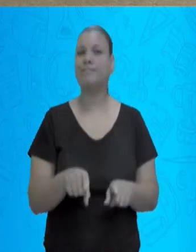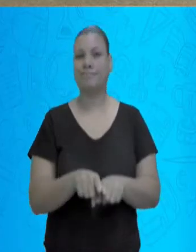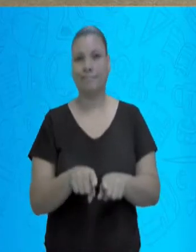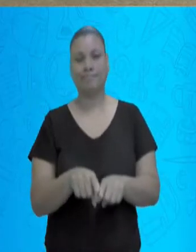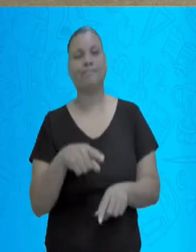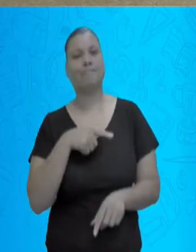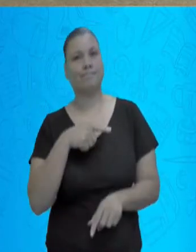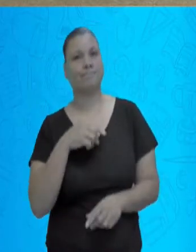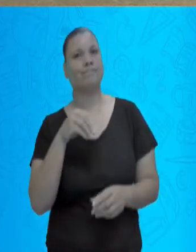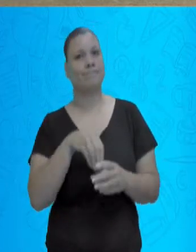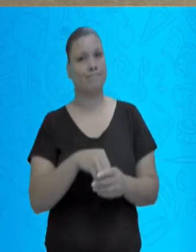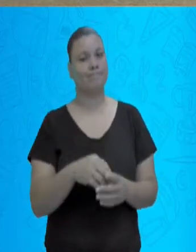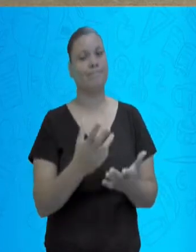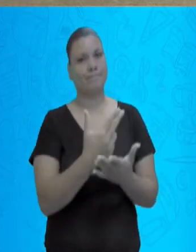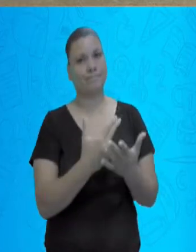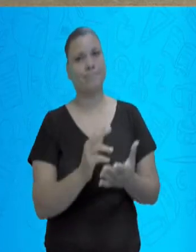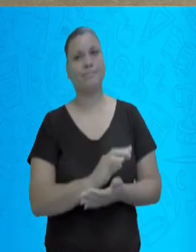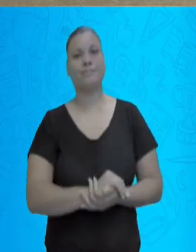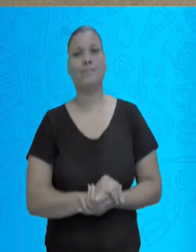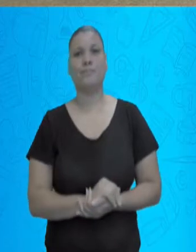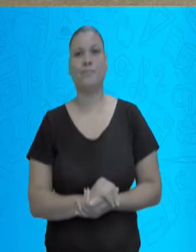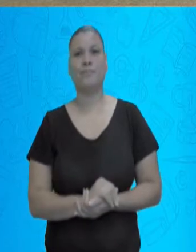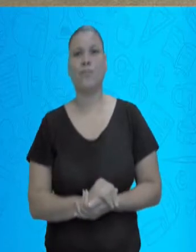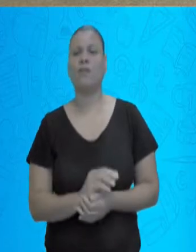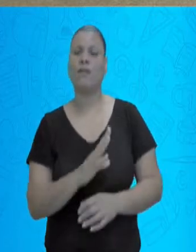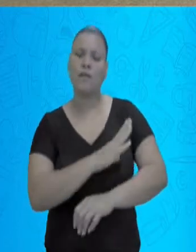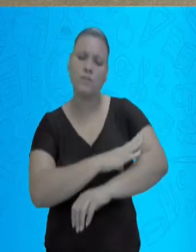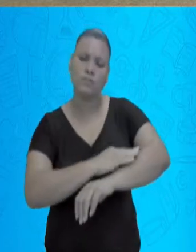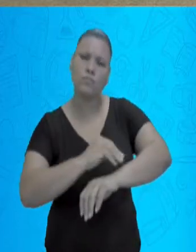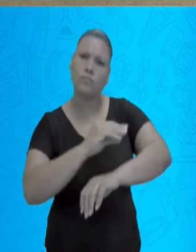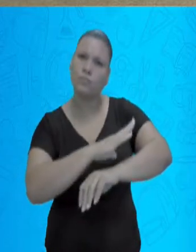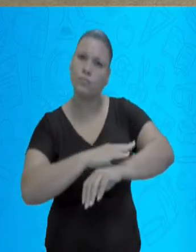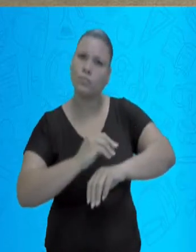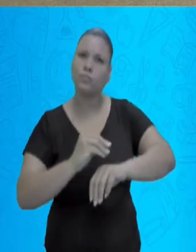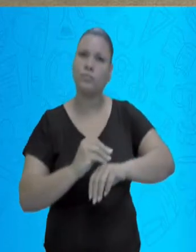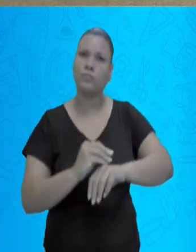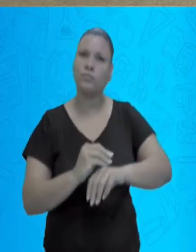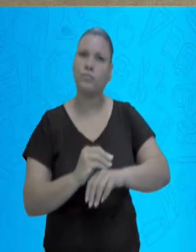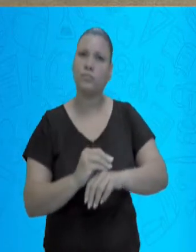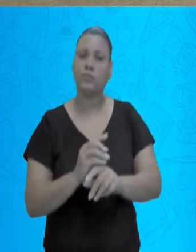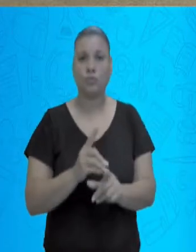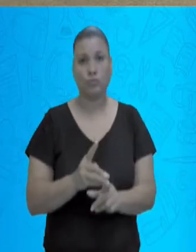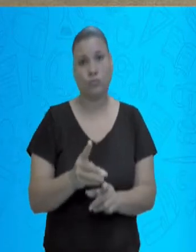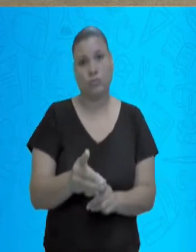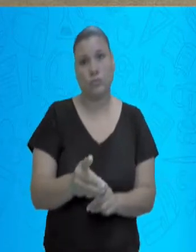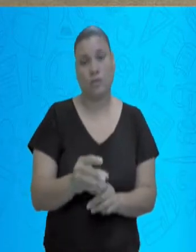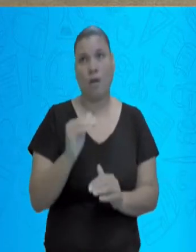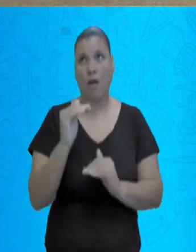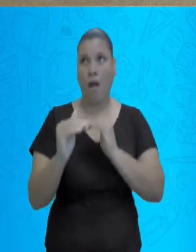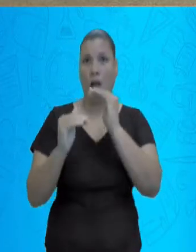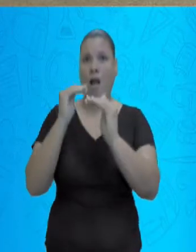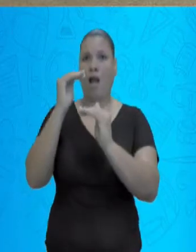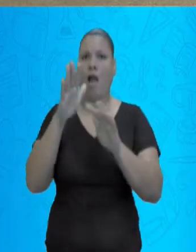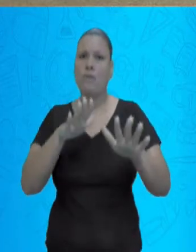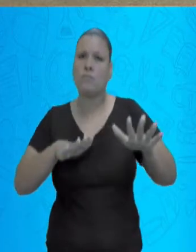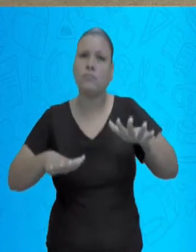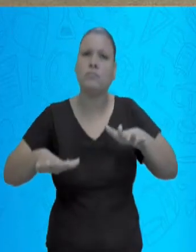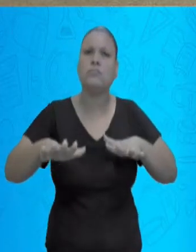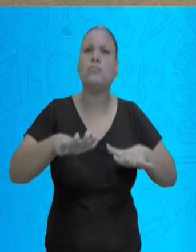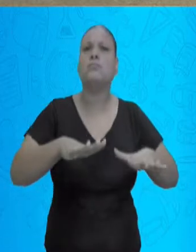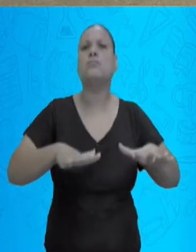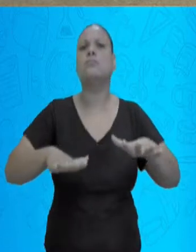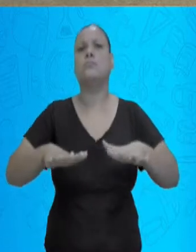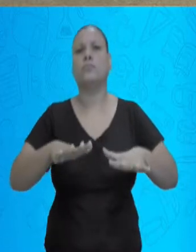visuais. Textura, dimensão, escala e movimento. E hoje nós vamos falar de